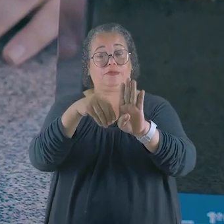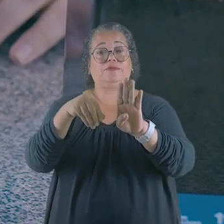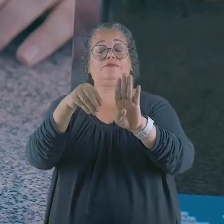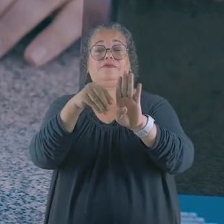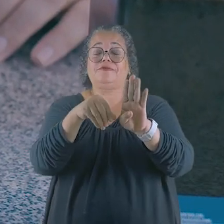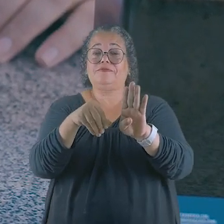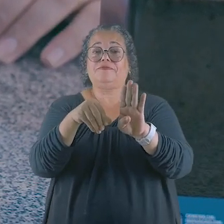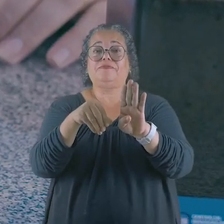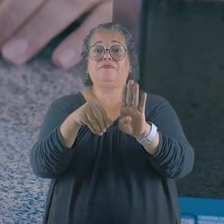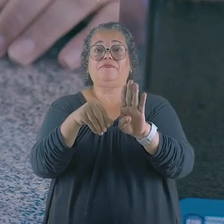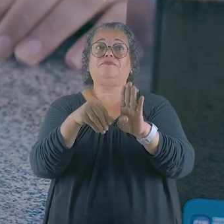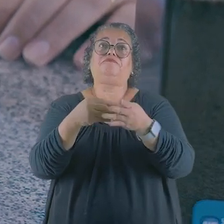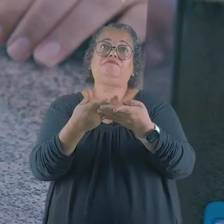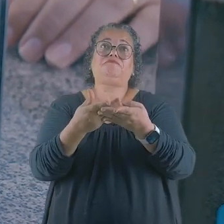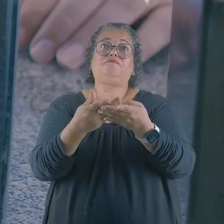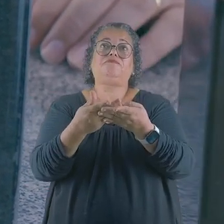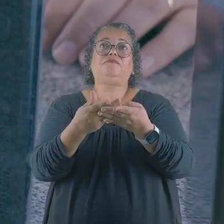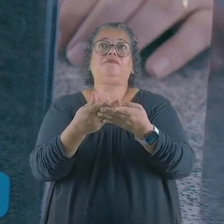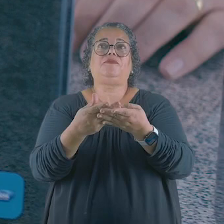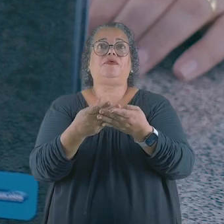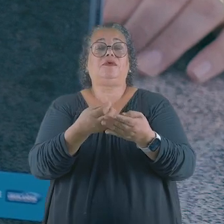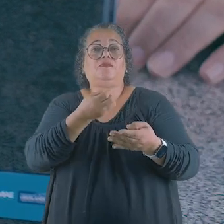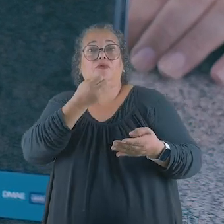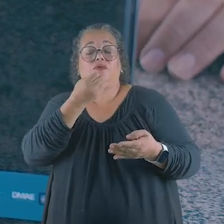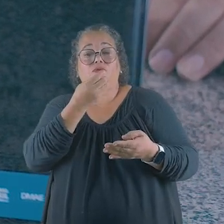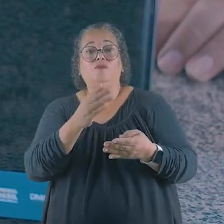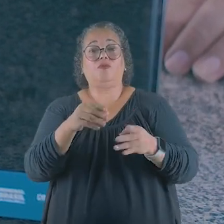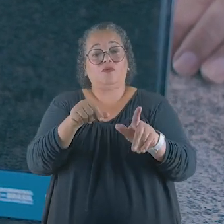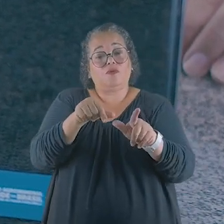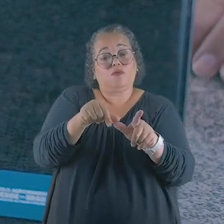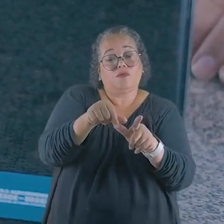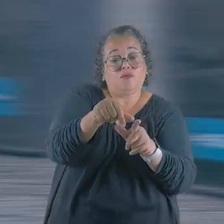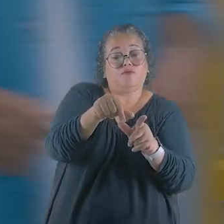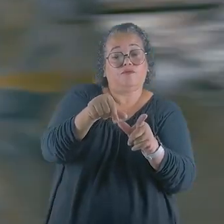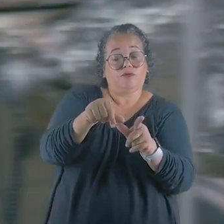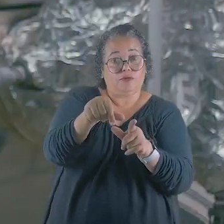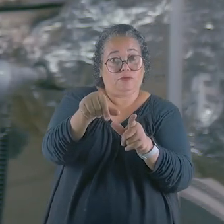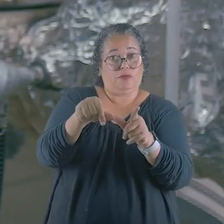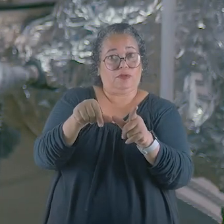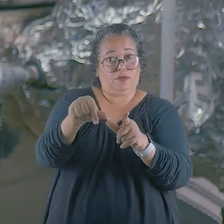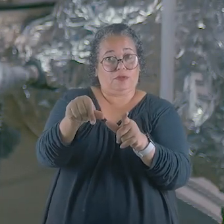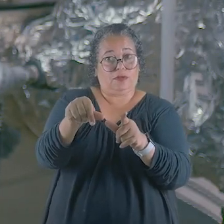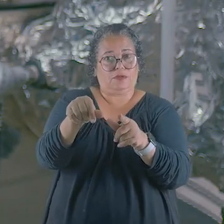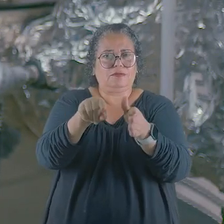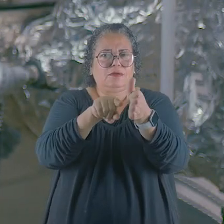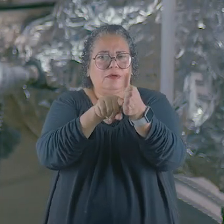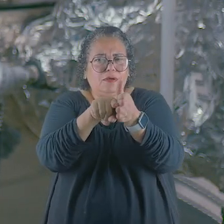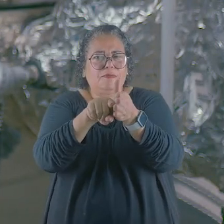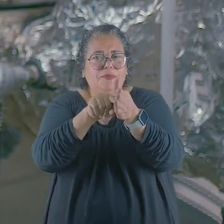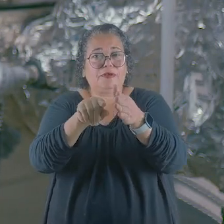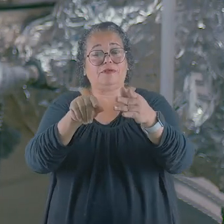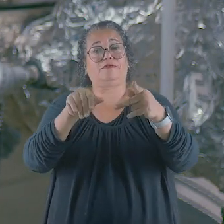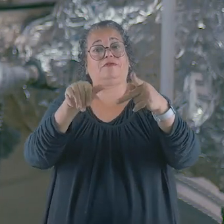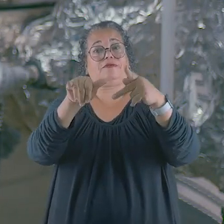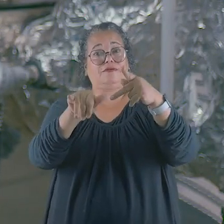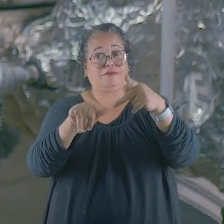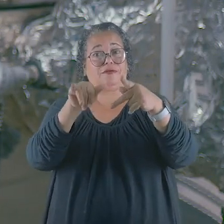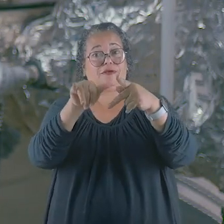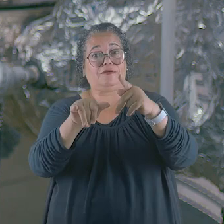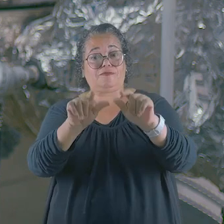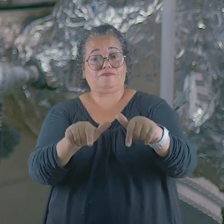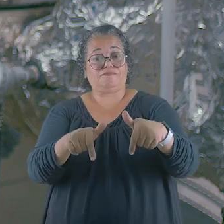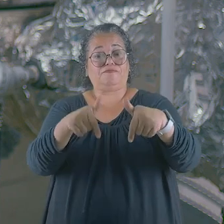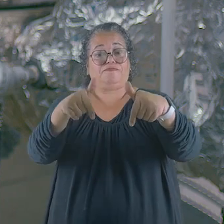principalmente o pó de basalto, nos dá um biofertilizante. A pesquisa em pirólise é uma das primeiras